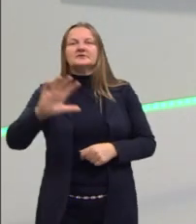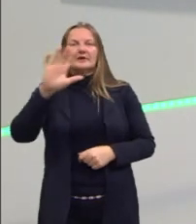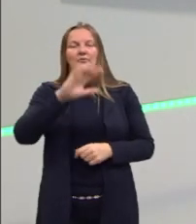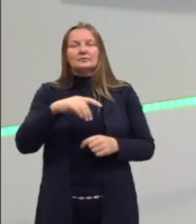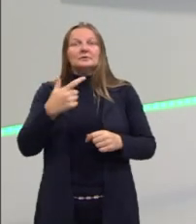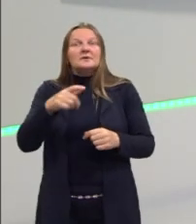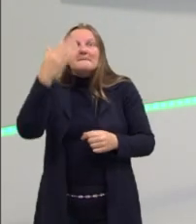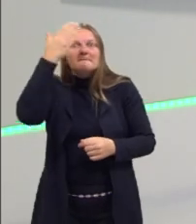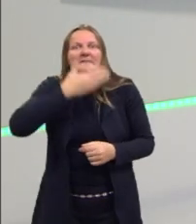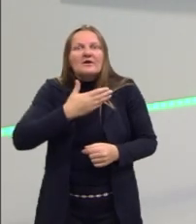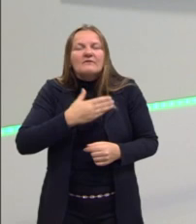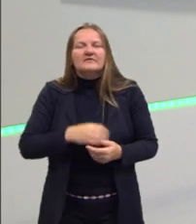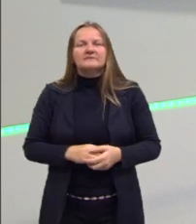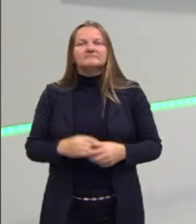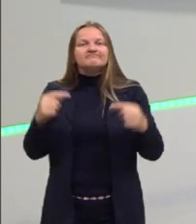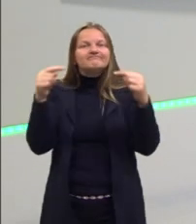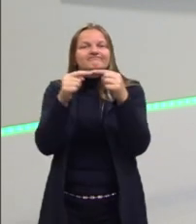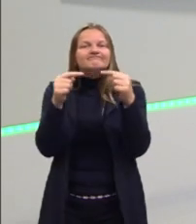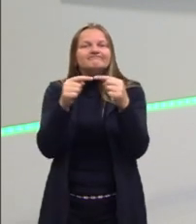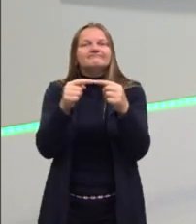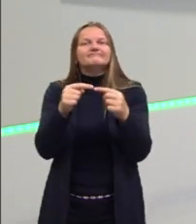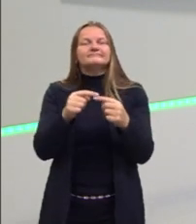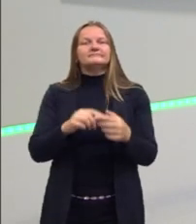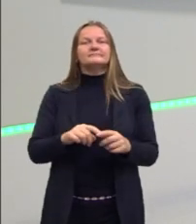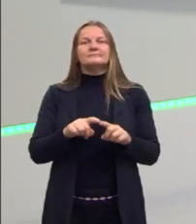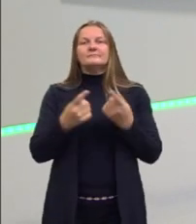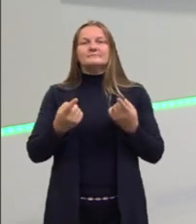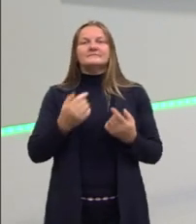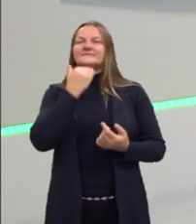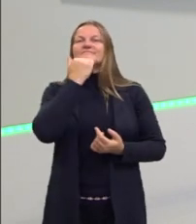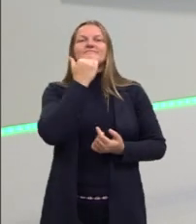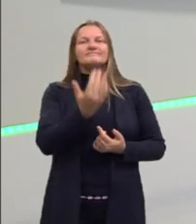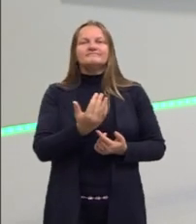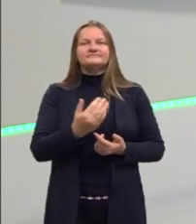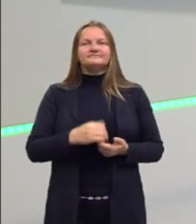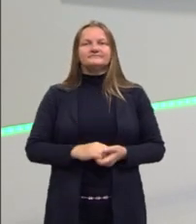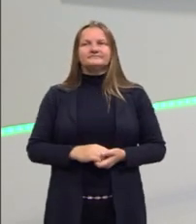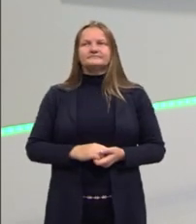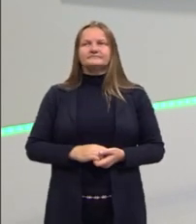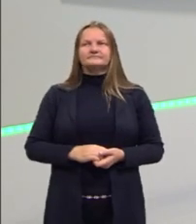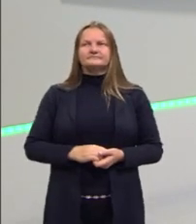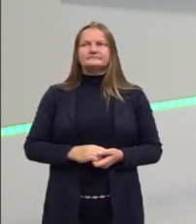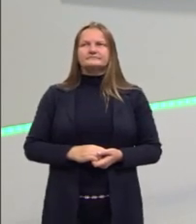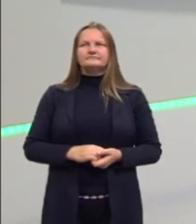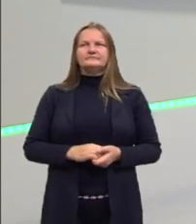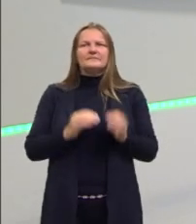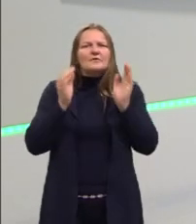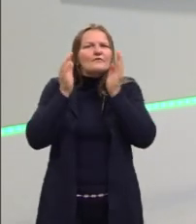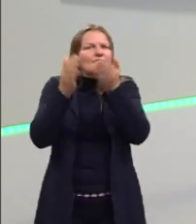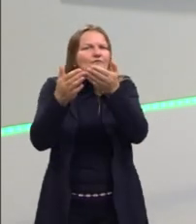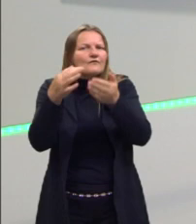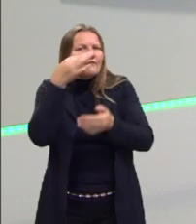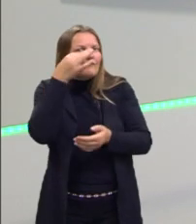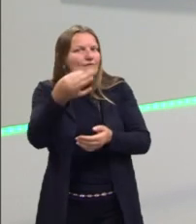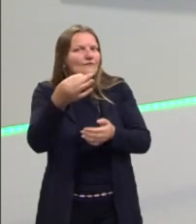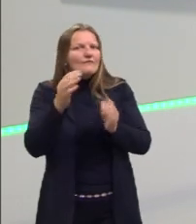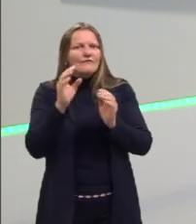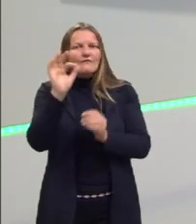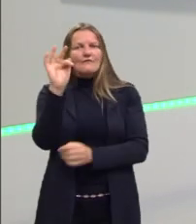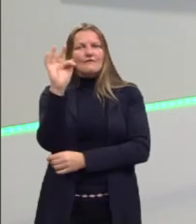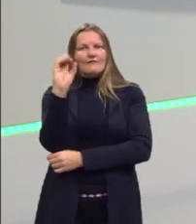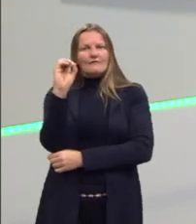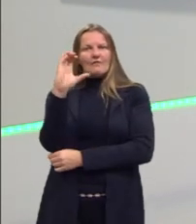No sentido de atingir a totalidade. Mas eu não coloco uma pontualidade. Eu não coloco um foco nessa